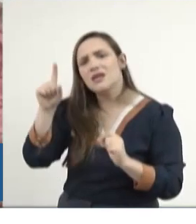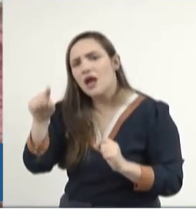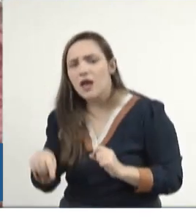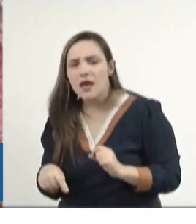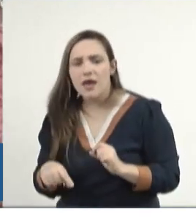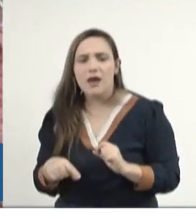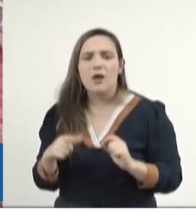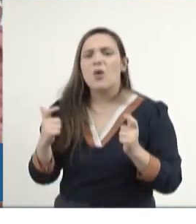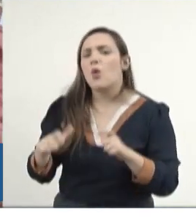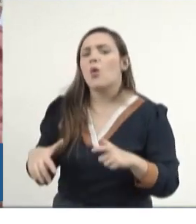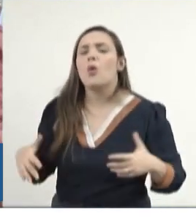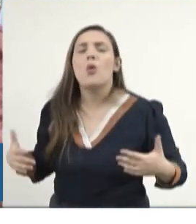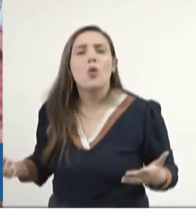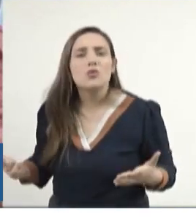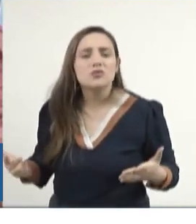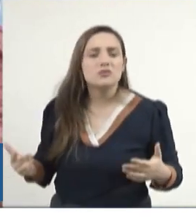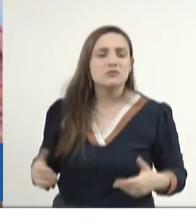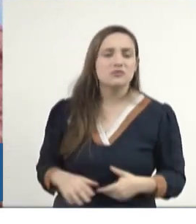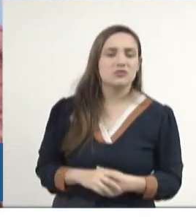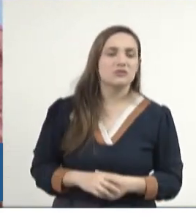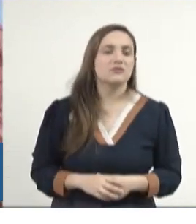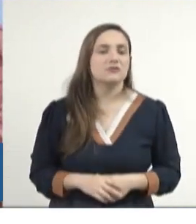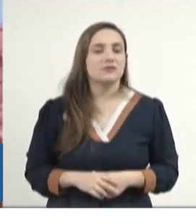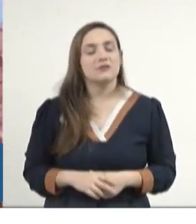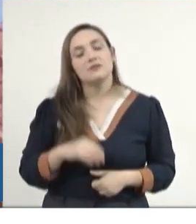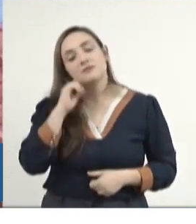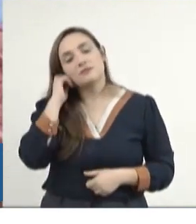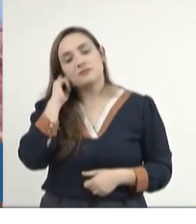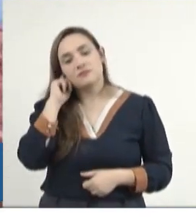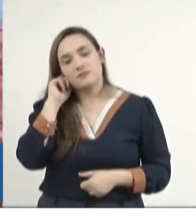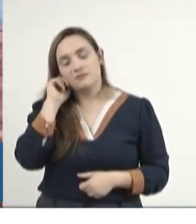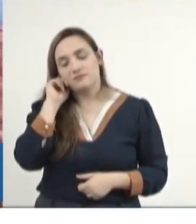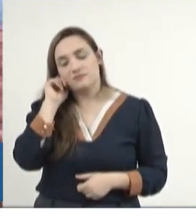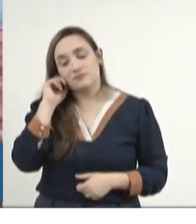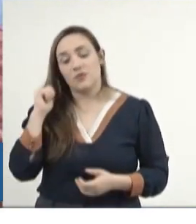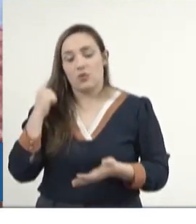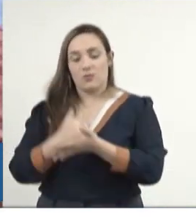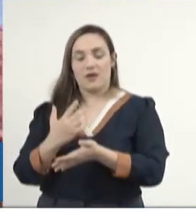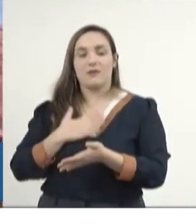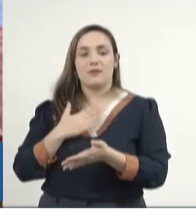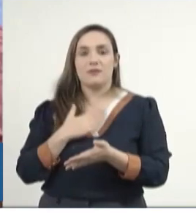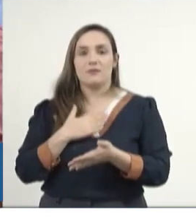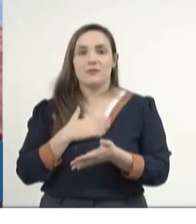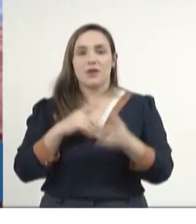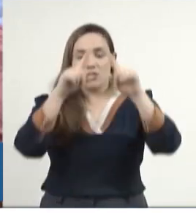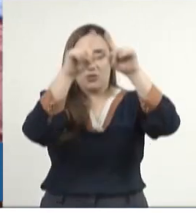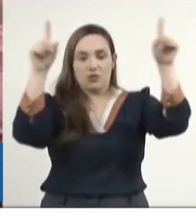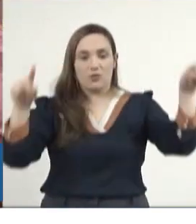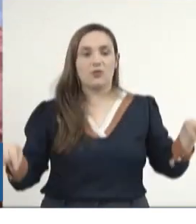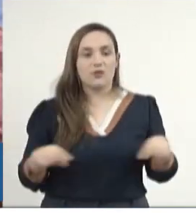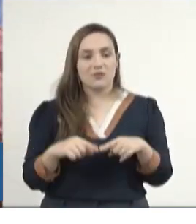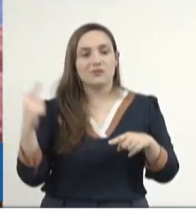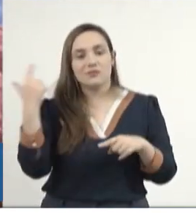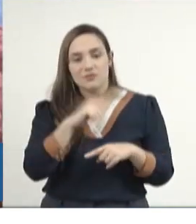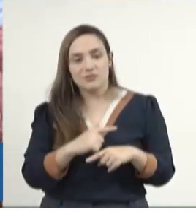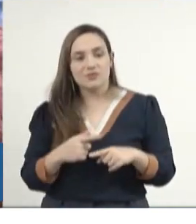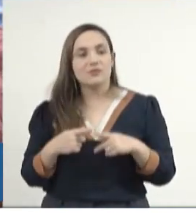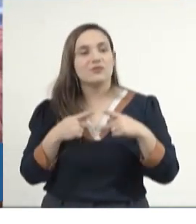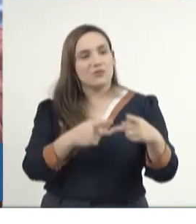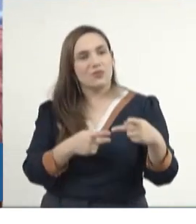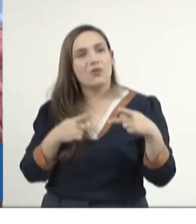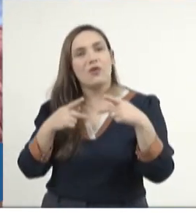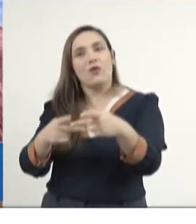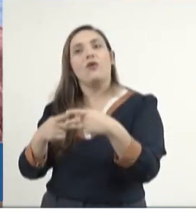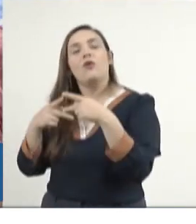localizo o Pantanal no mapa mundo. Compraram a minha arte, tive dinheiro para visitar todos os